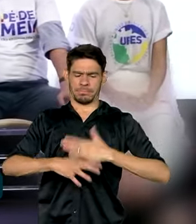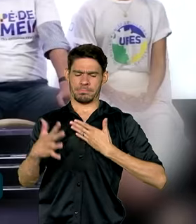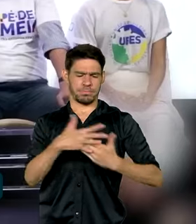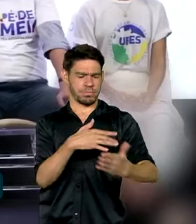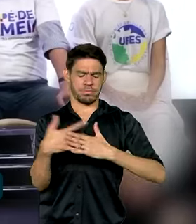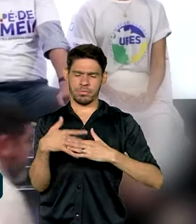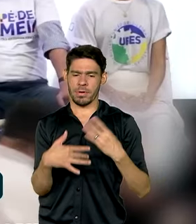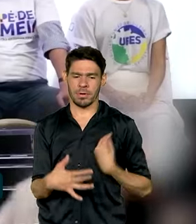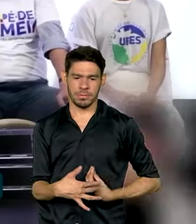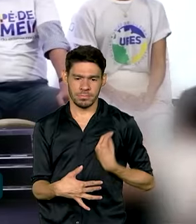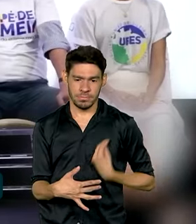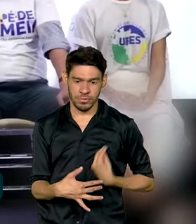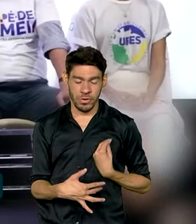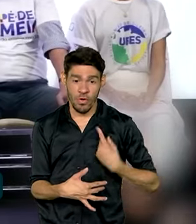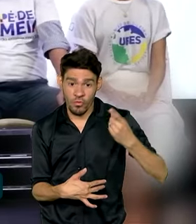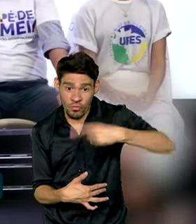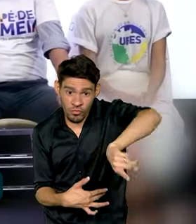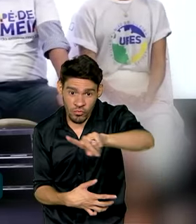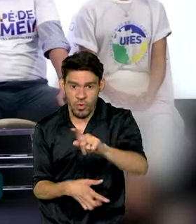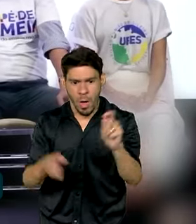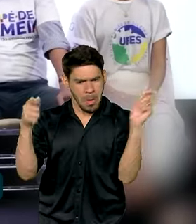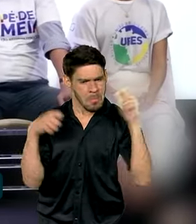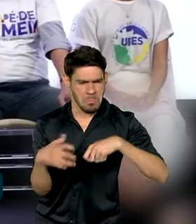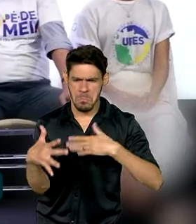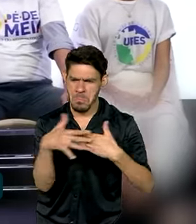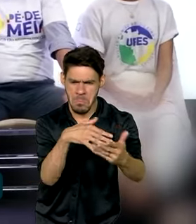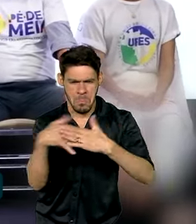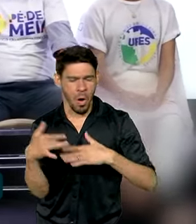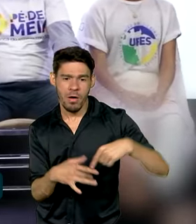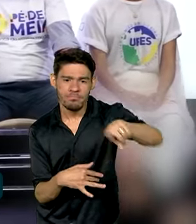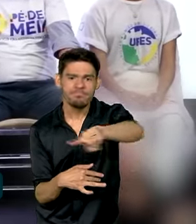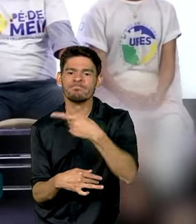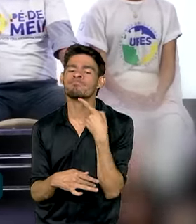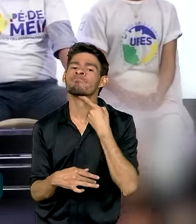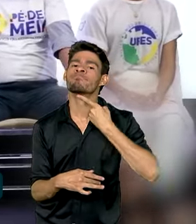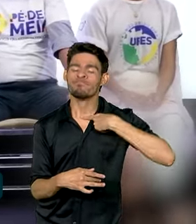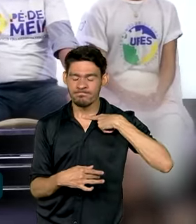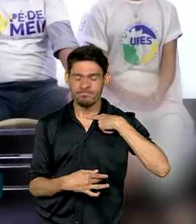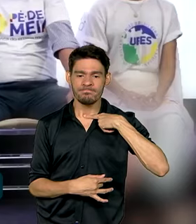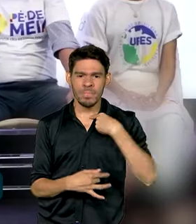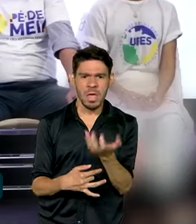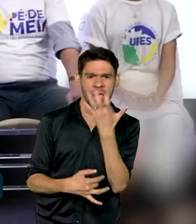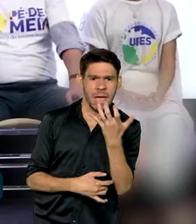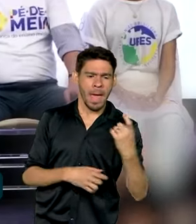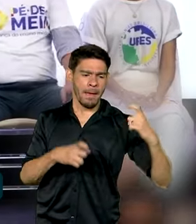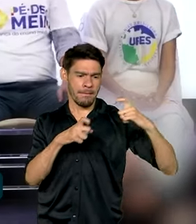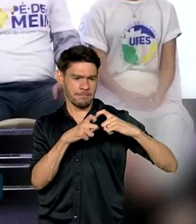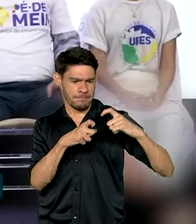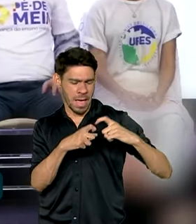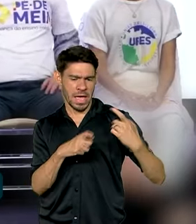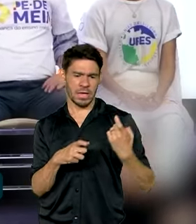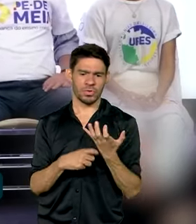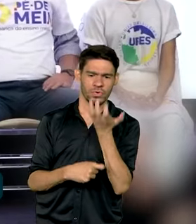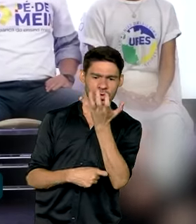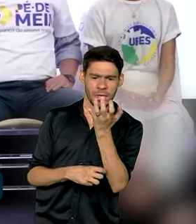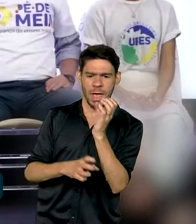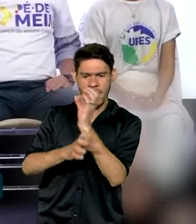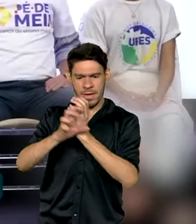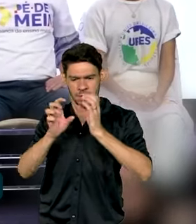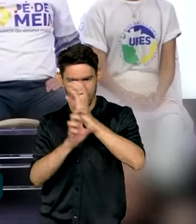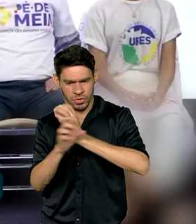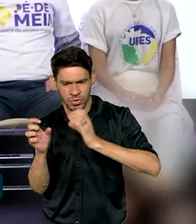na vida. Vocês podem ser o que vocês quiserem. Se quiserem ser médicos, se quiserem ser